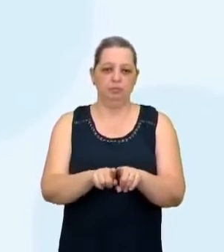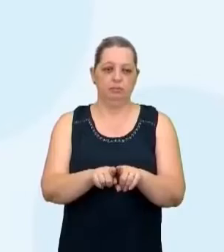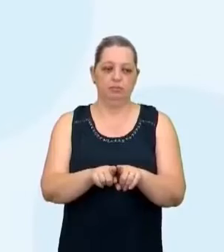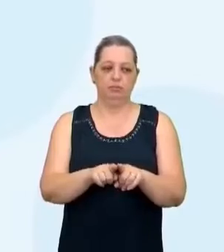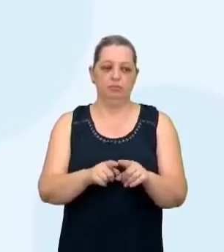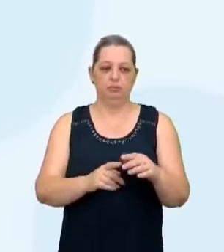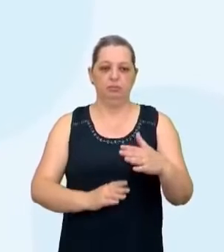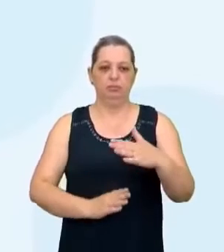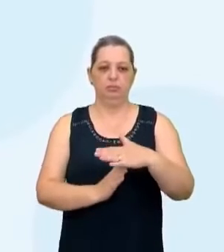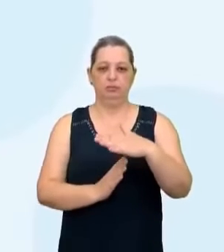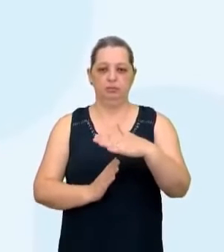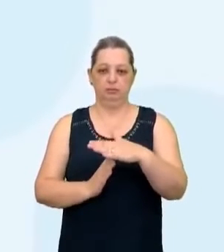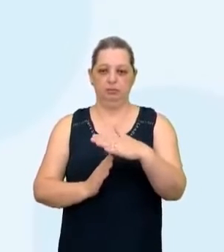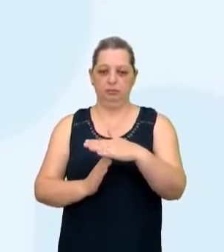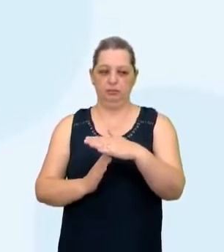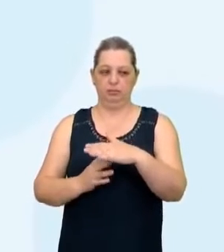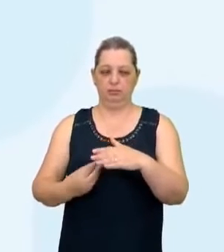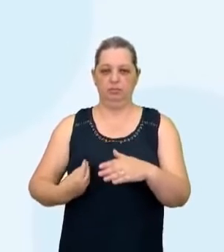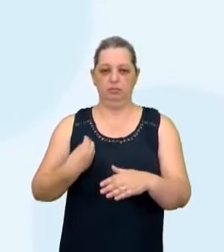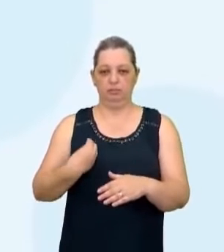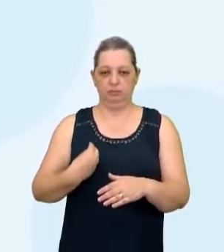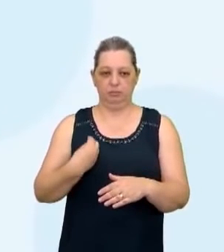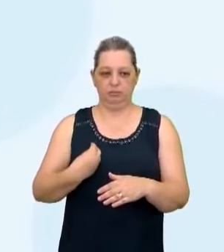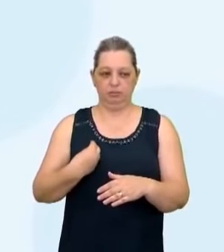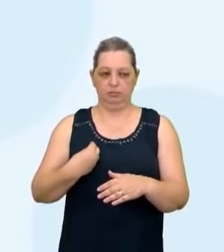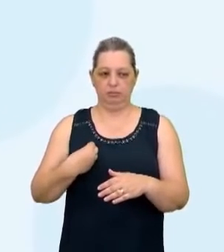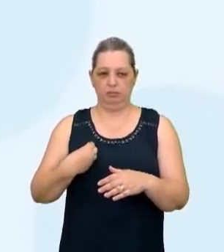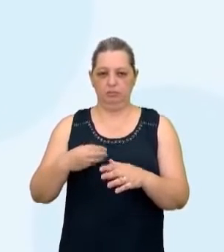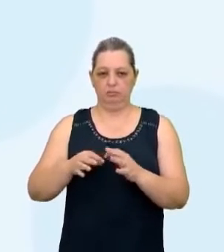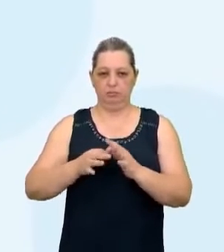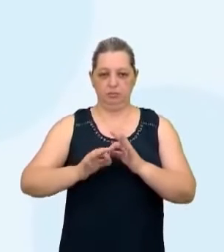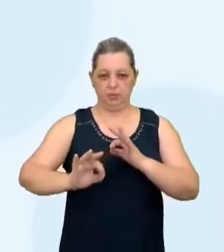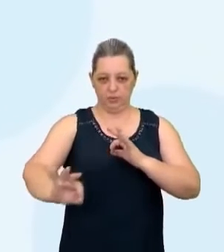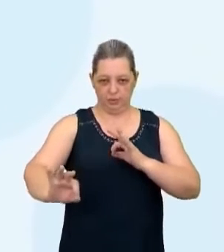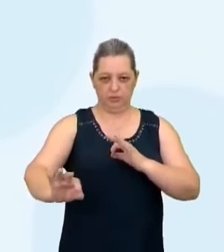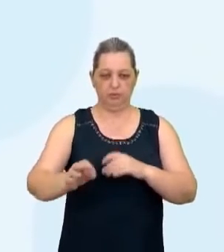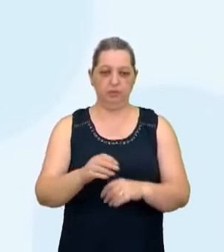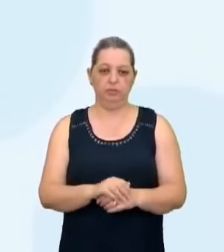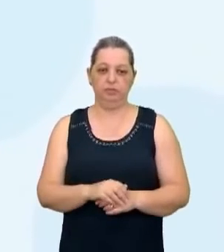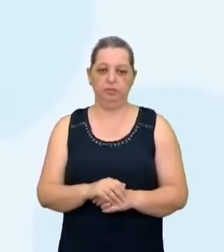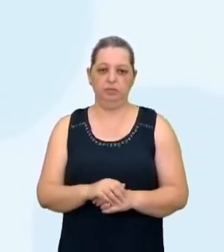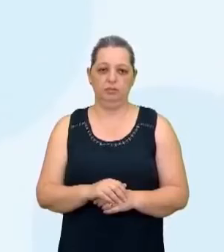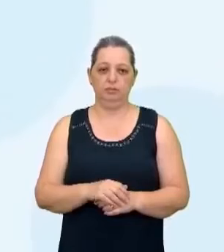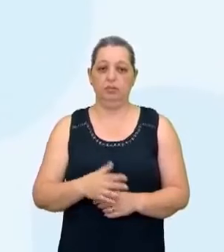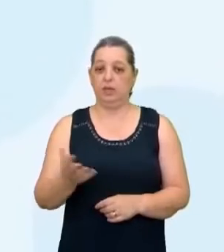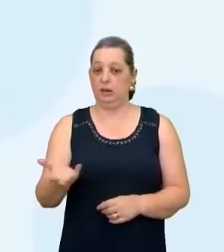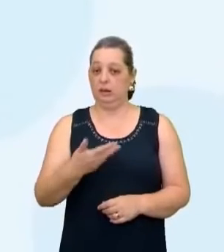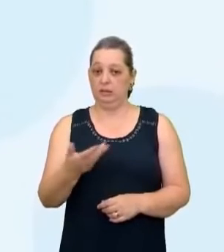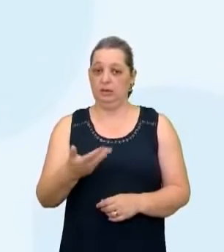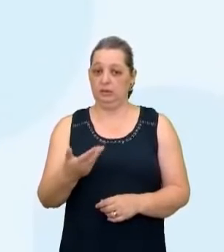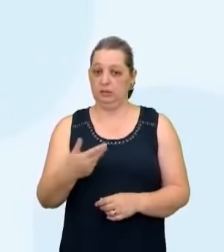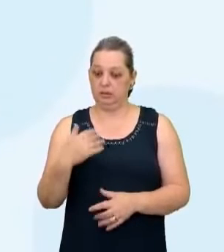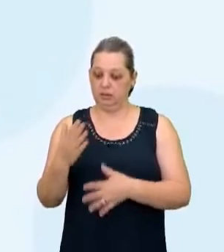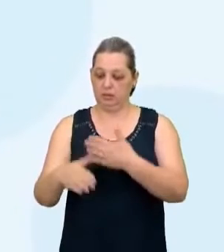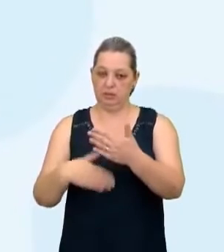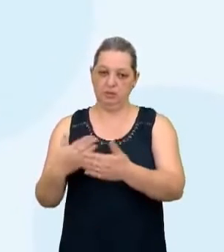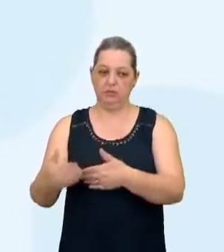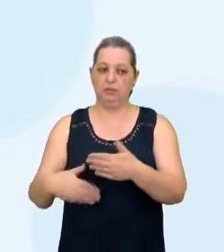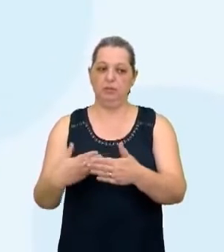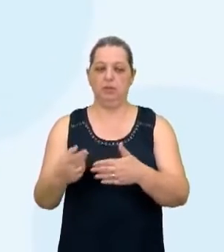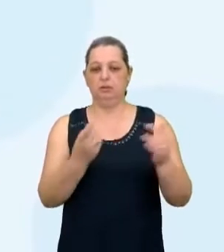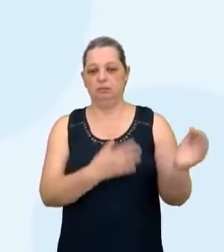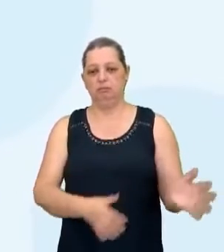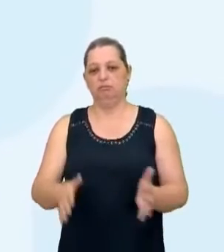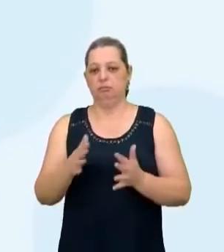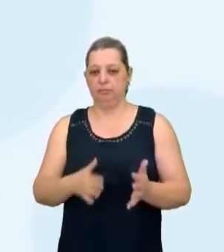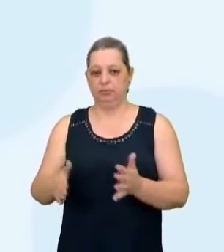a existência das verticalidades que permitem uma aceleração no desenvolvimento da produção e